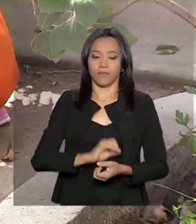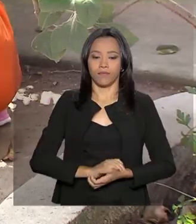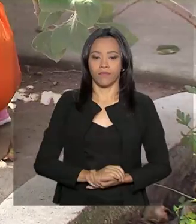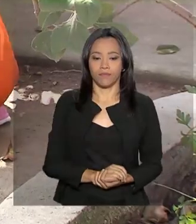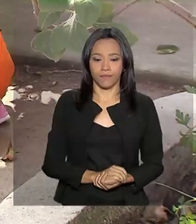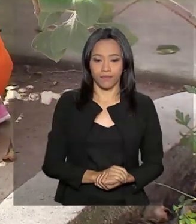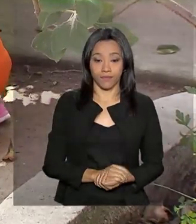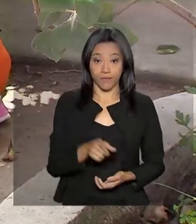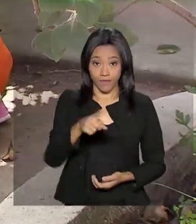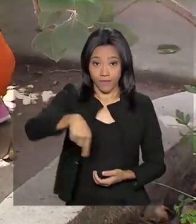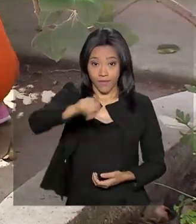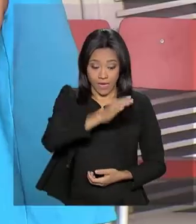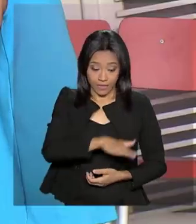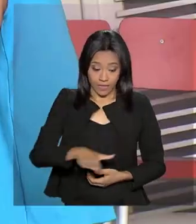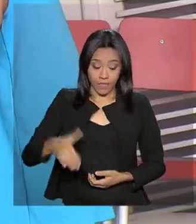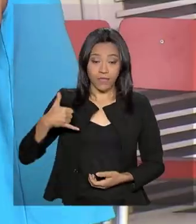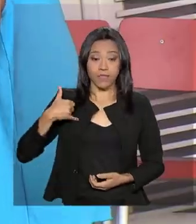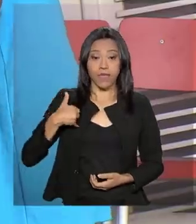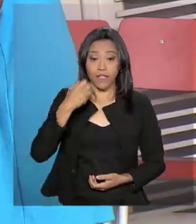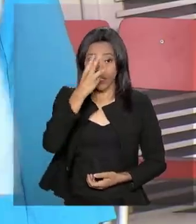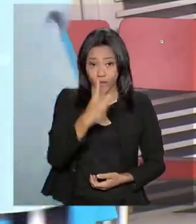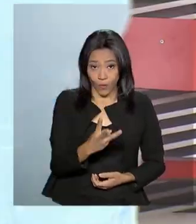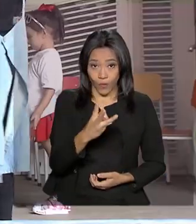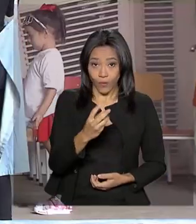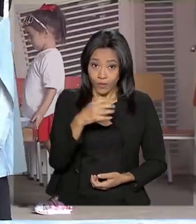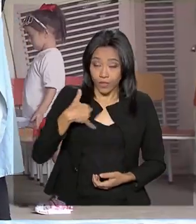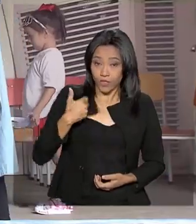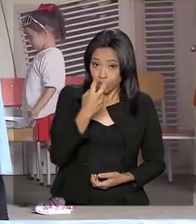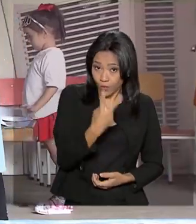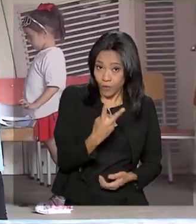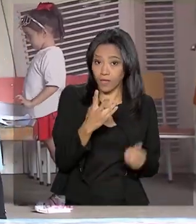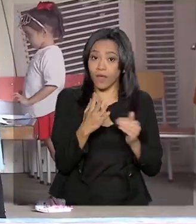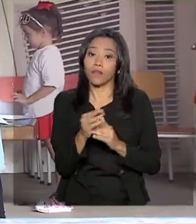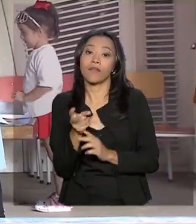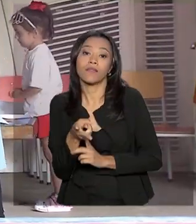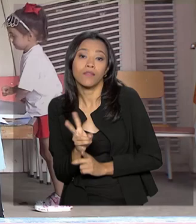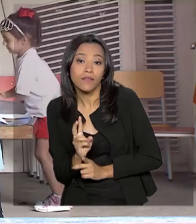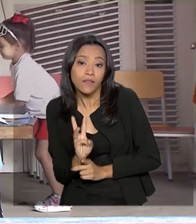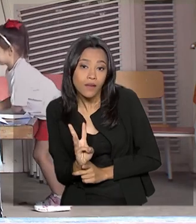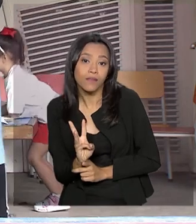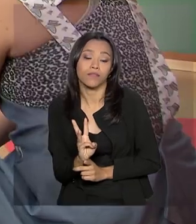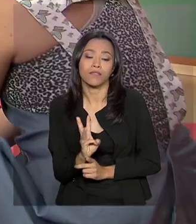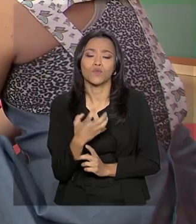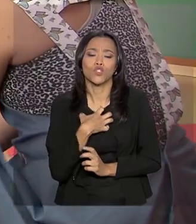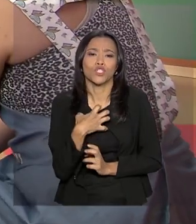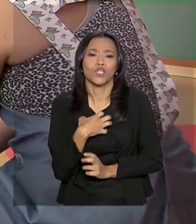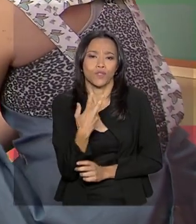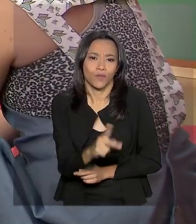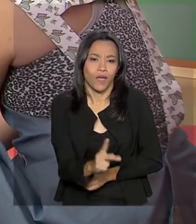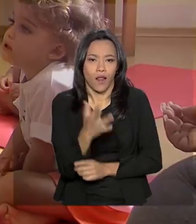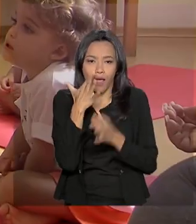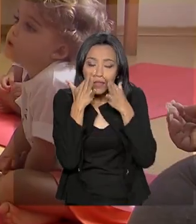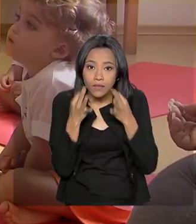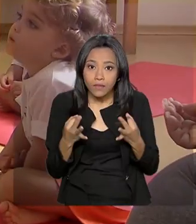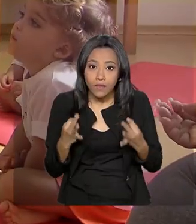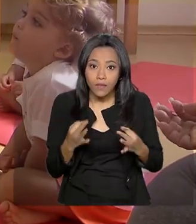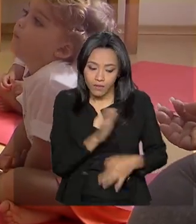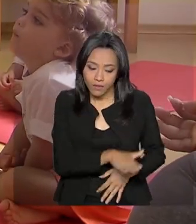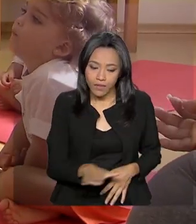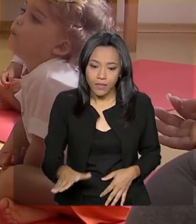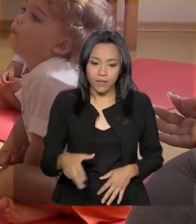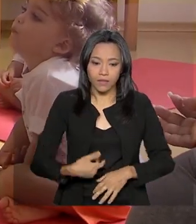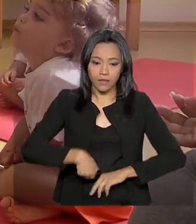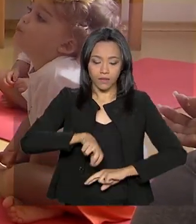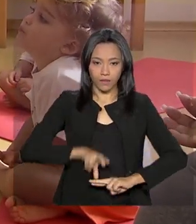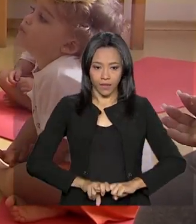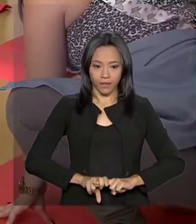As crianças têm de 2 a 3 anos. Elas acompanham a atividade do próprio jeito. Atentas, procuram ficar nas